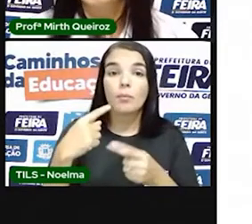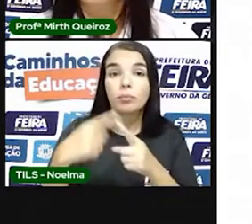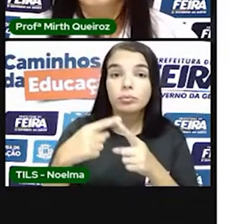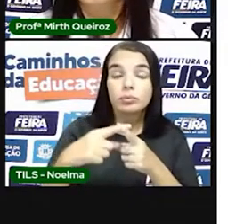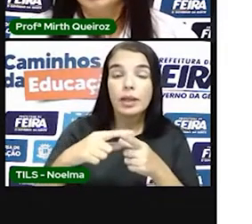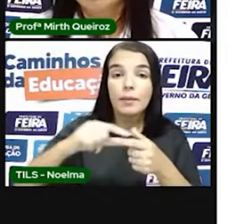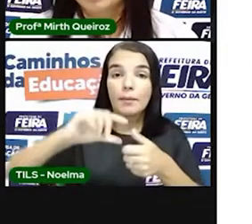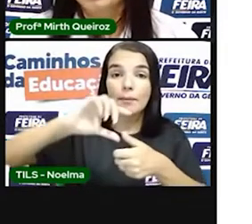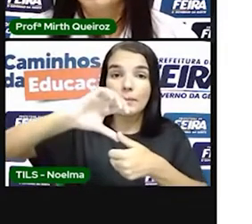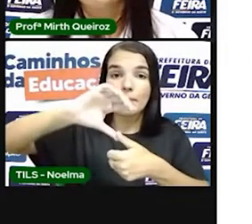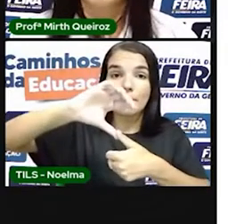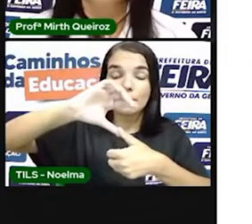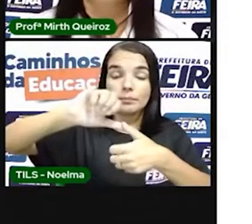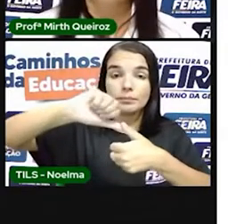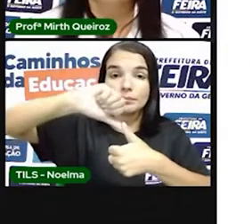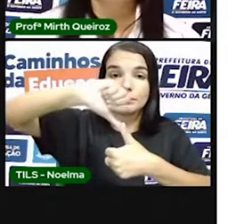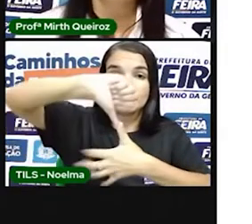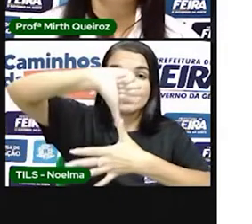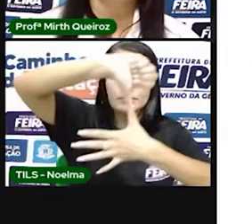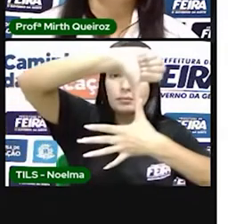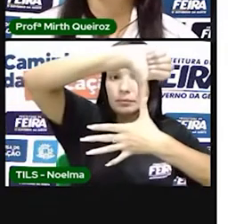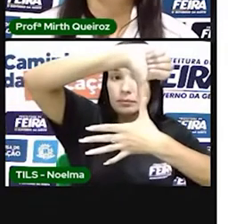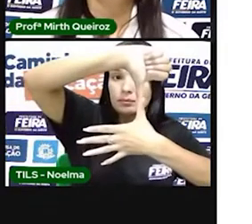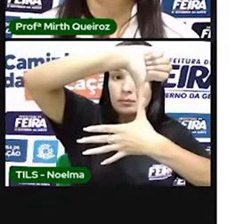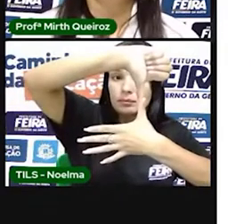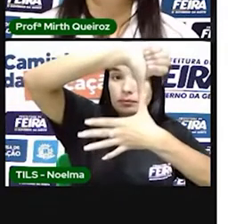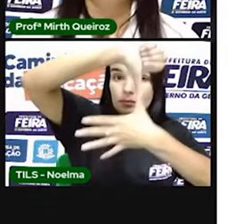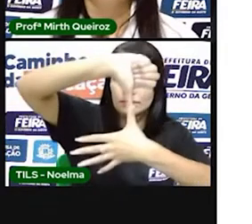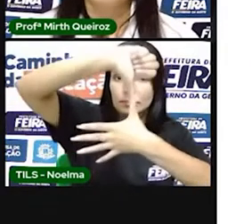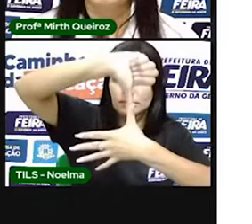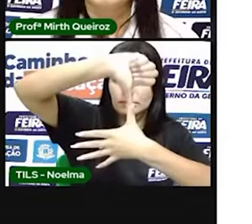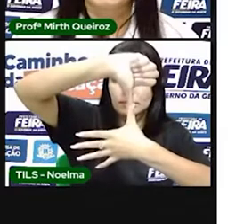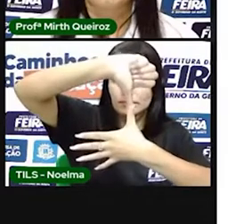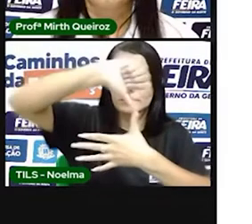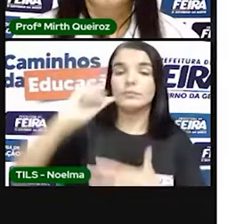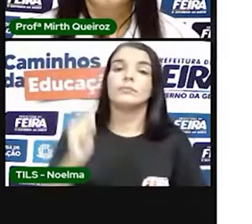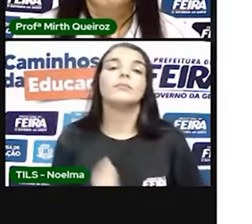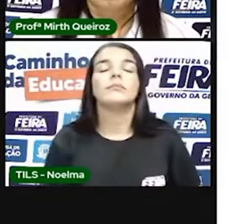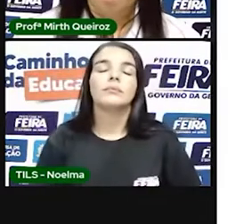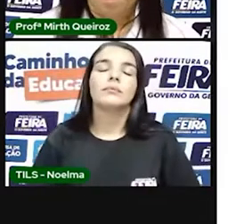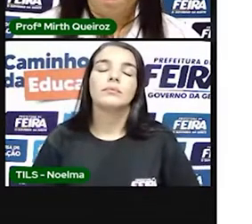que faz parte da América também, mas eles não tinham chegado até esse país.